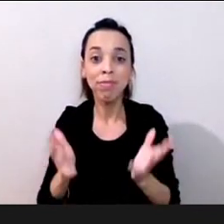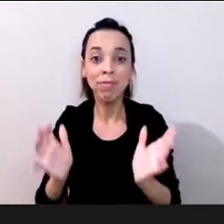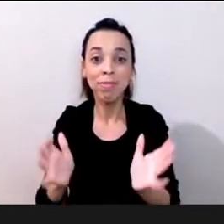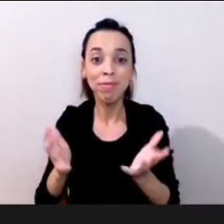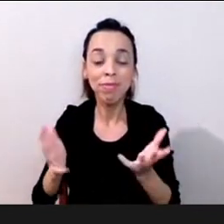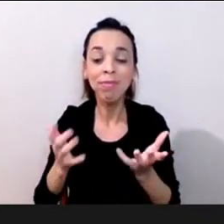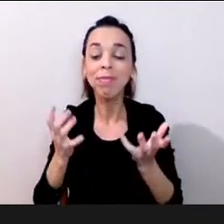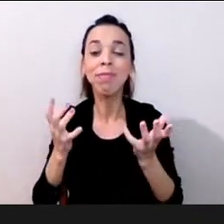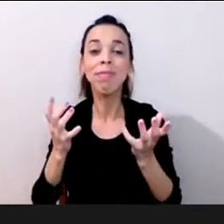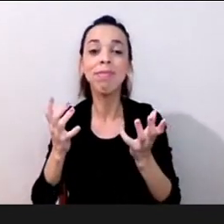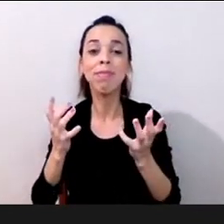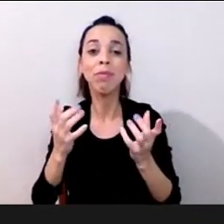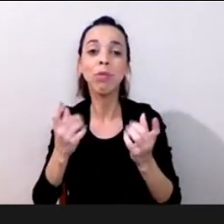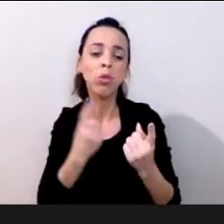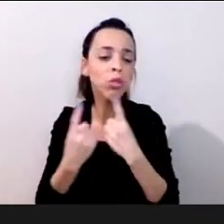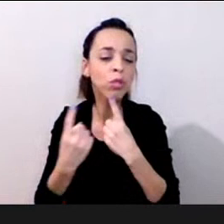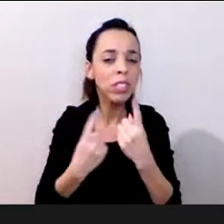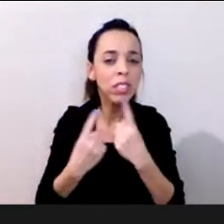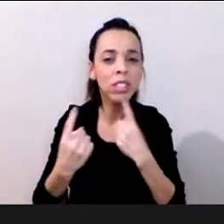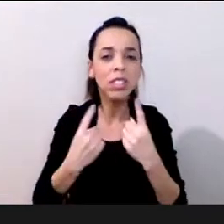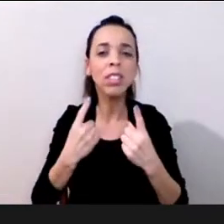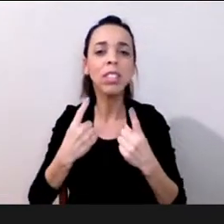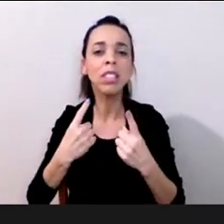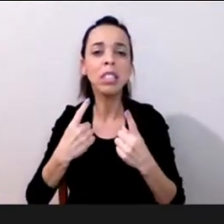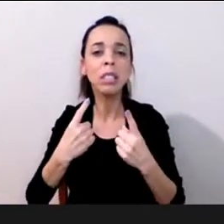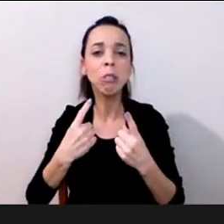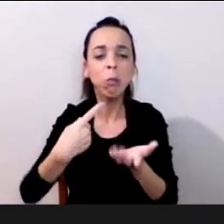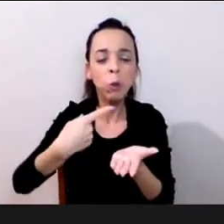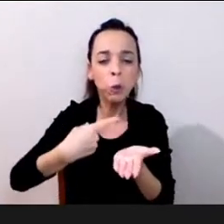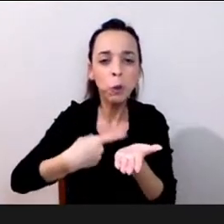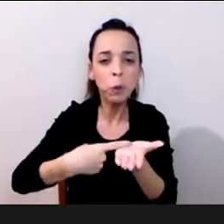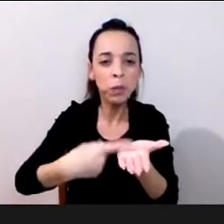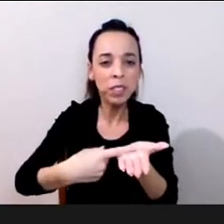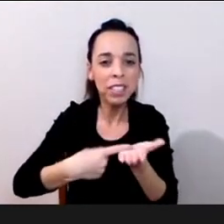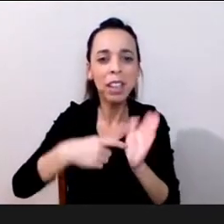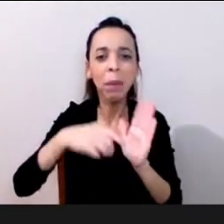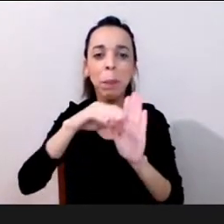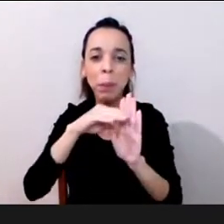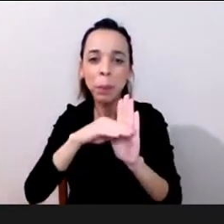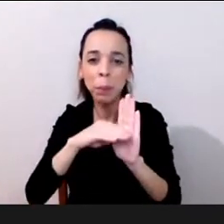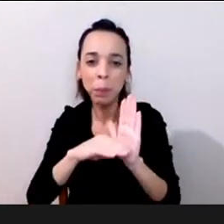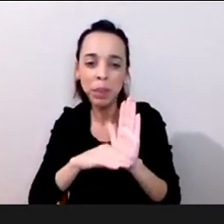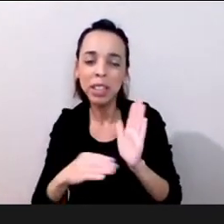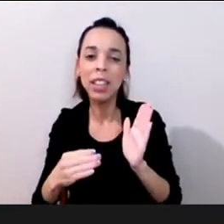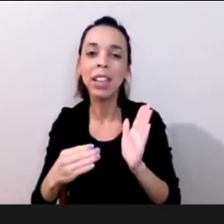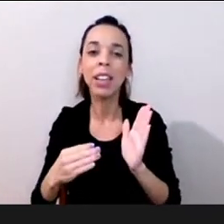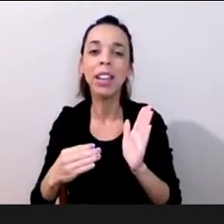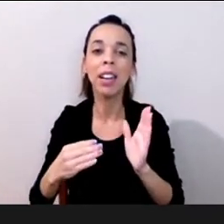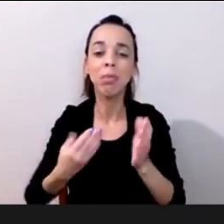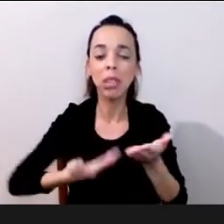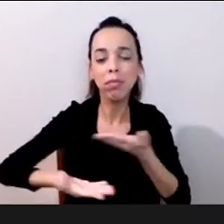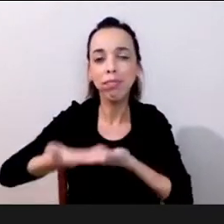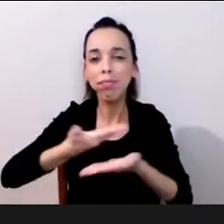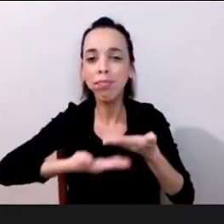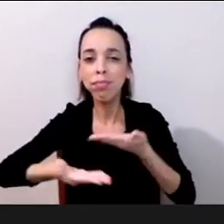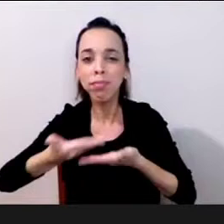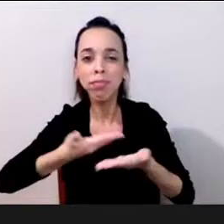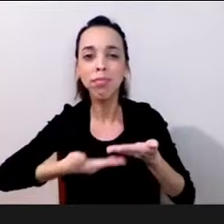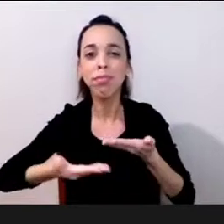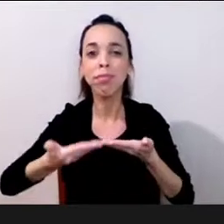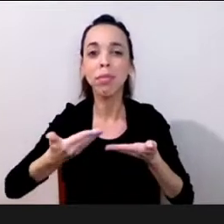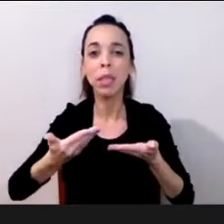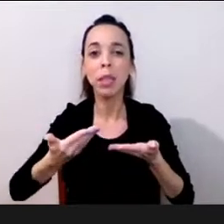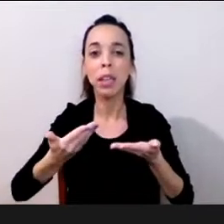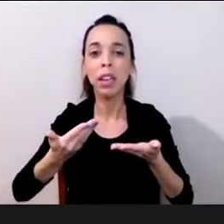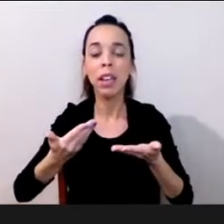diálogos esses acordos como é que a gente está puxando né esse fio da meada para manter ali nesse nesse radar para a gente